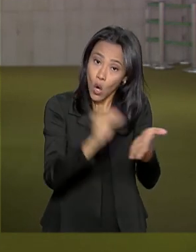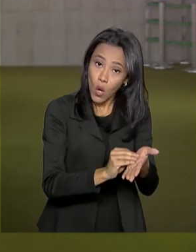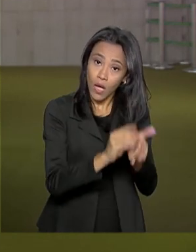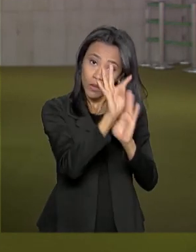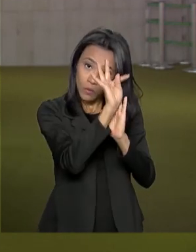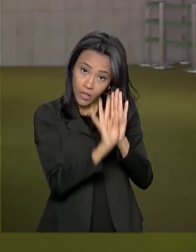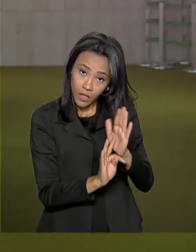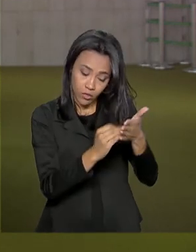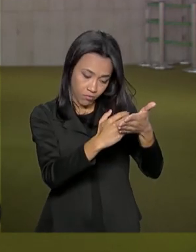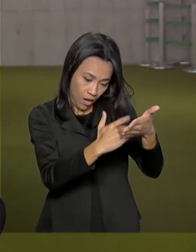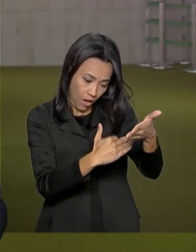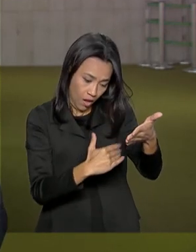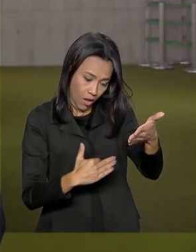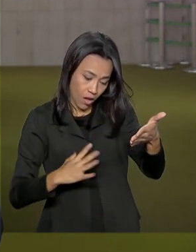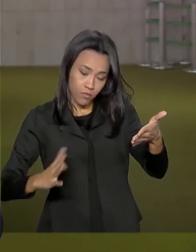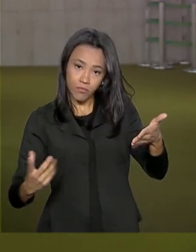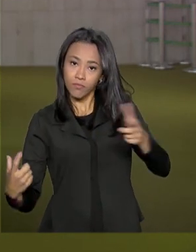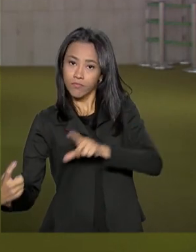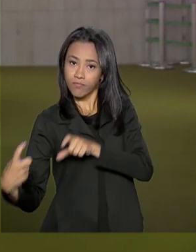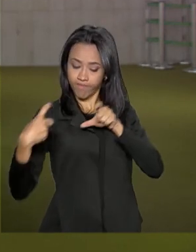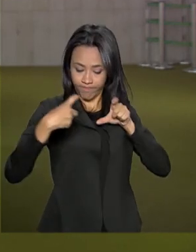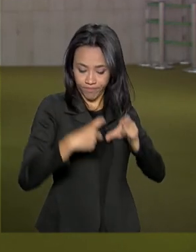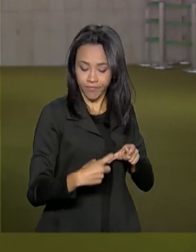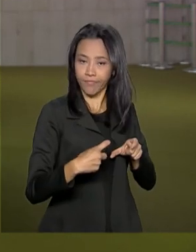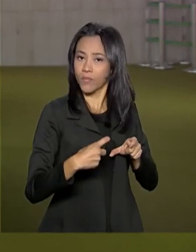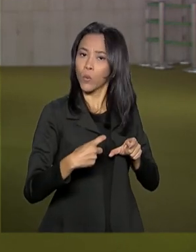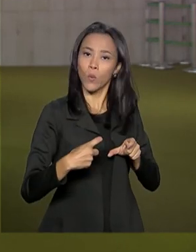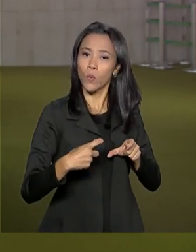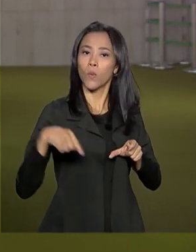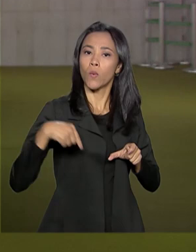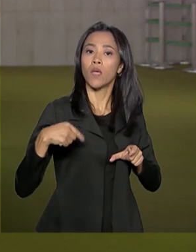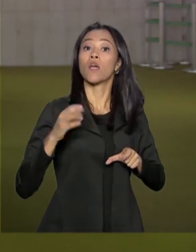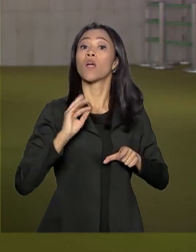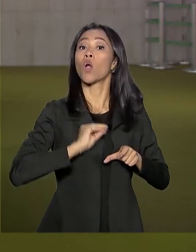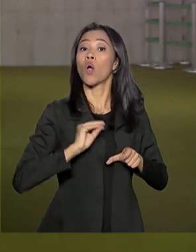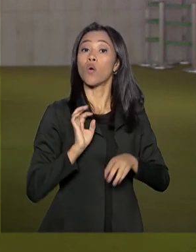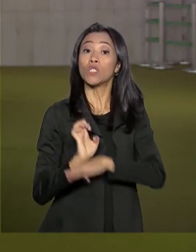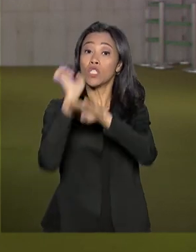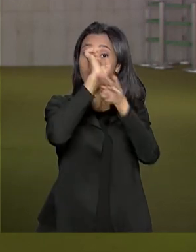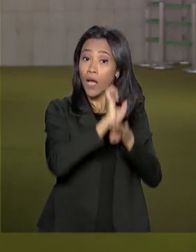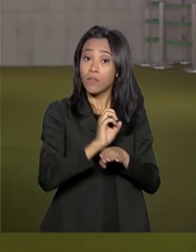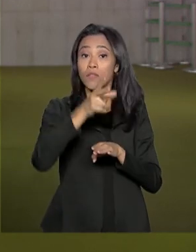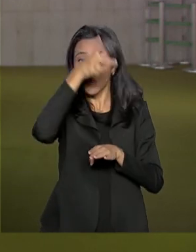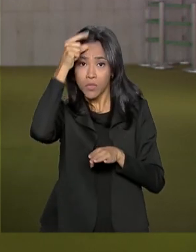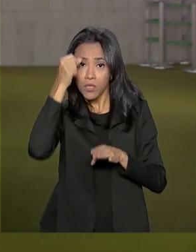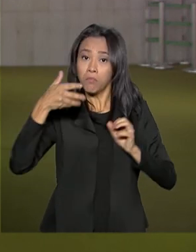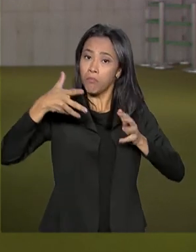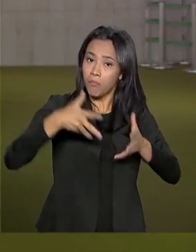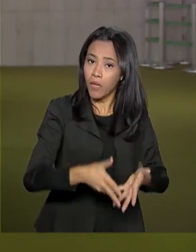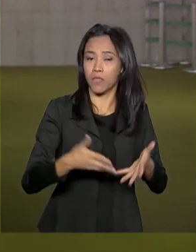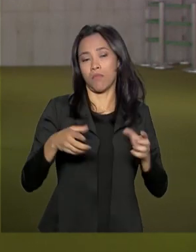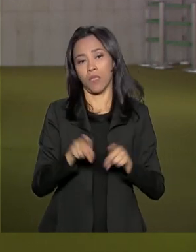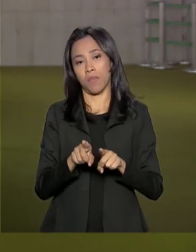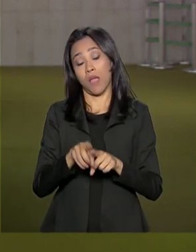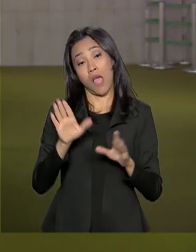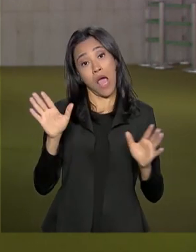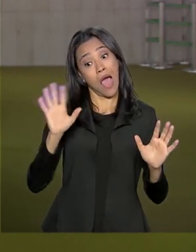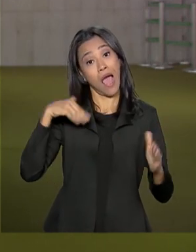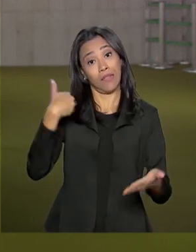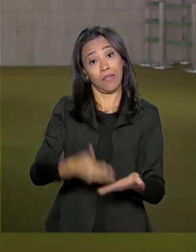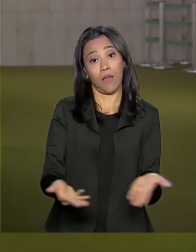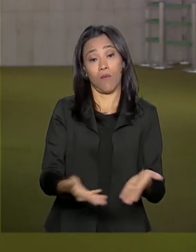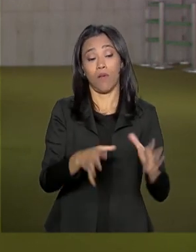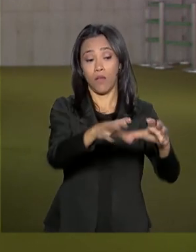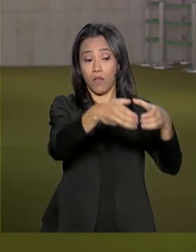tanto os estados quanto os municípios. Até agora, deputados e partidos apresentaram